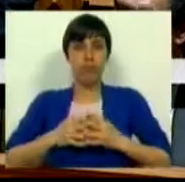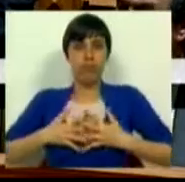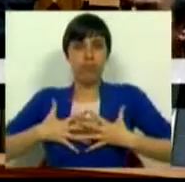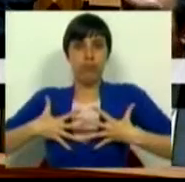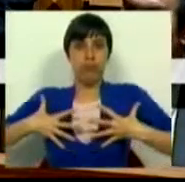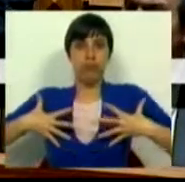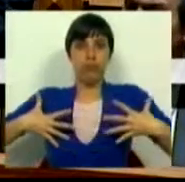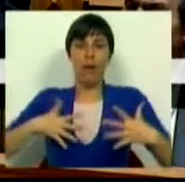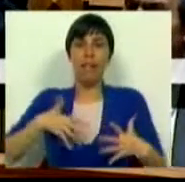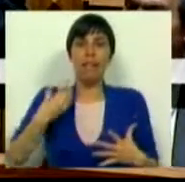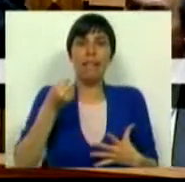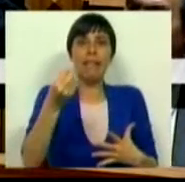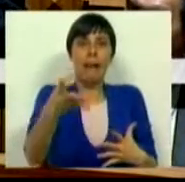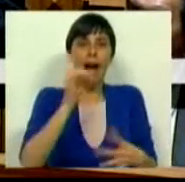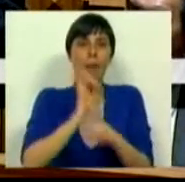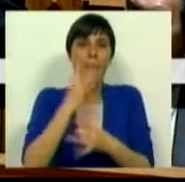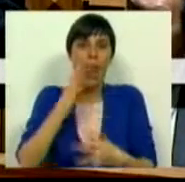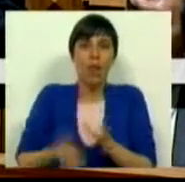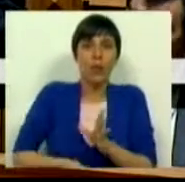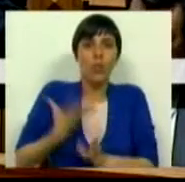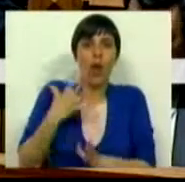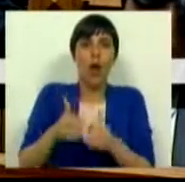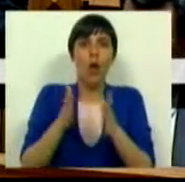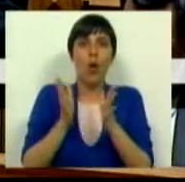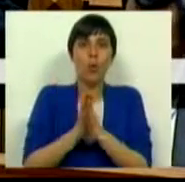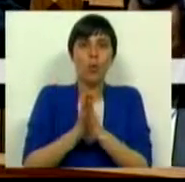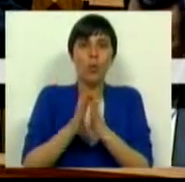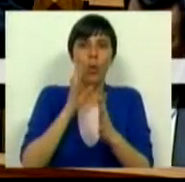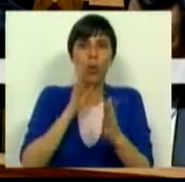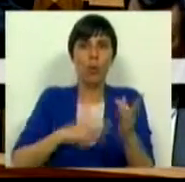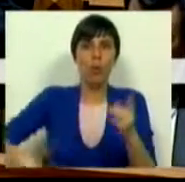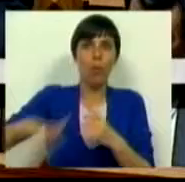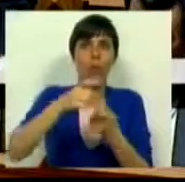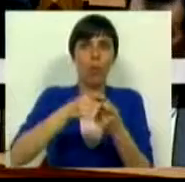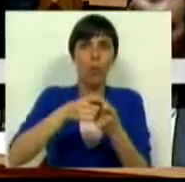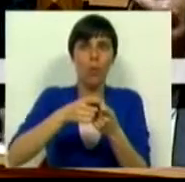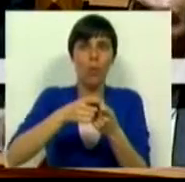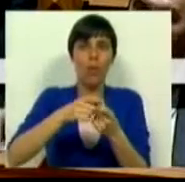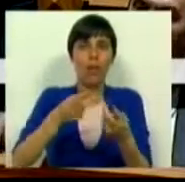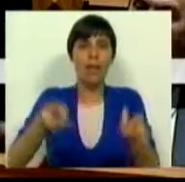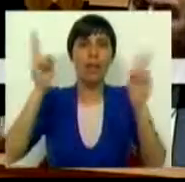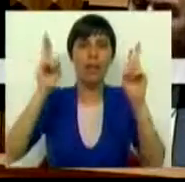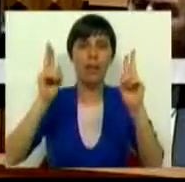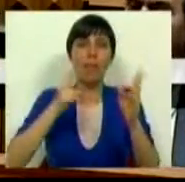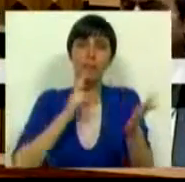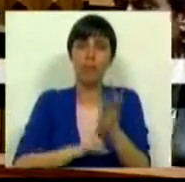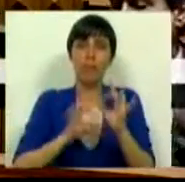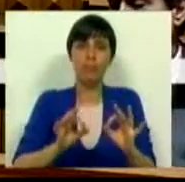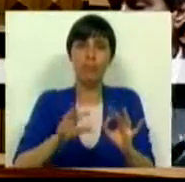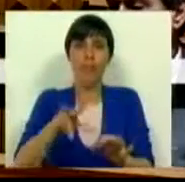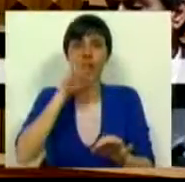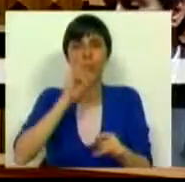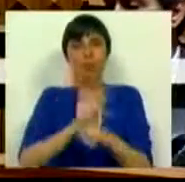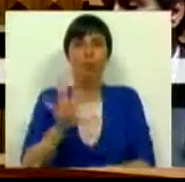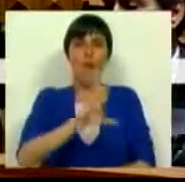imprevisto e generoso, ainda nativo e já com todo o iodo tónico do largo. O iodo tónico da liberdade. É verdade que se